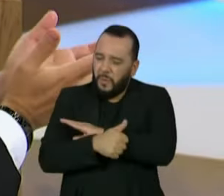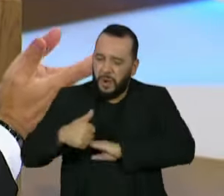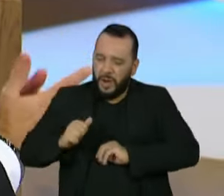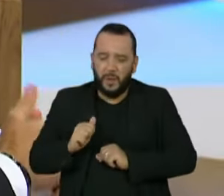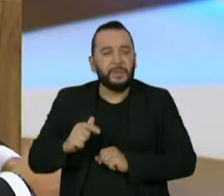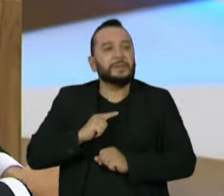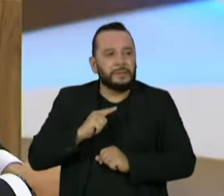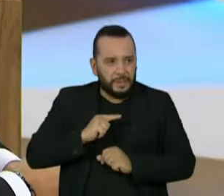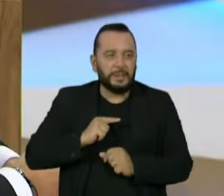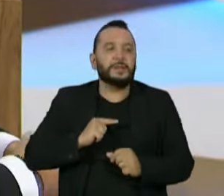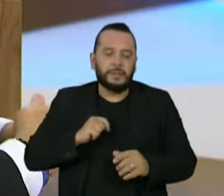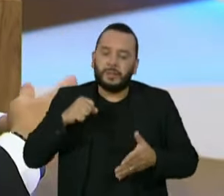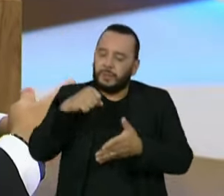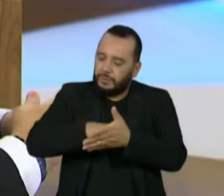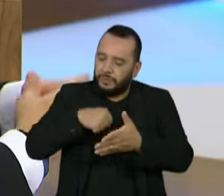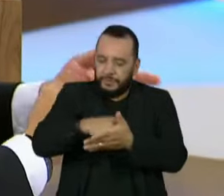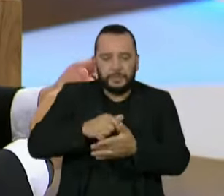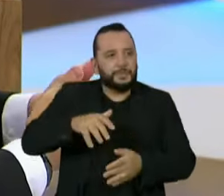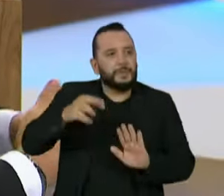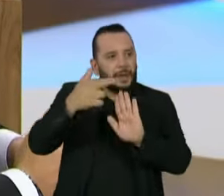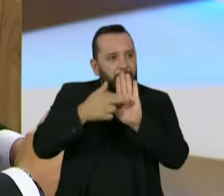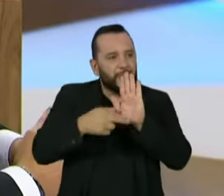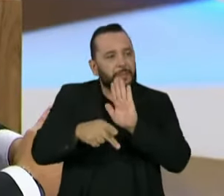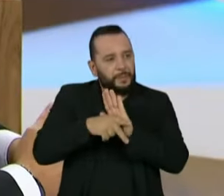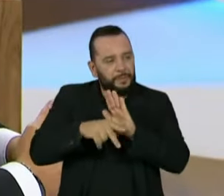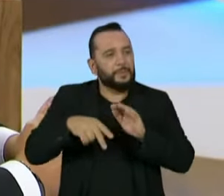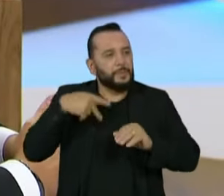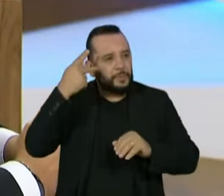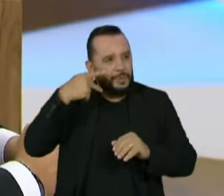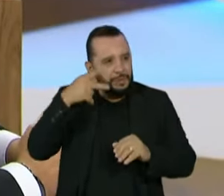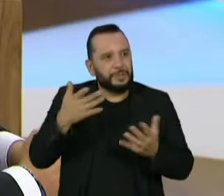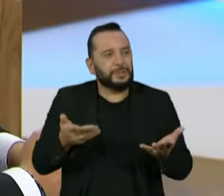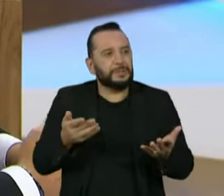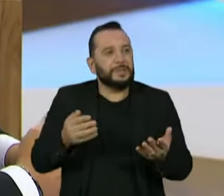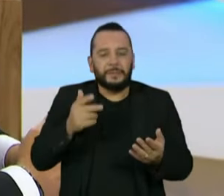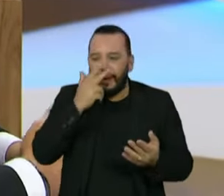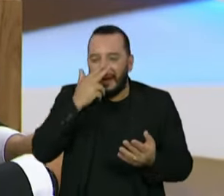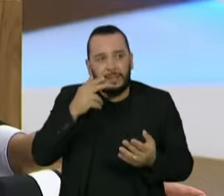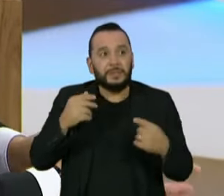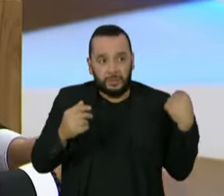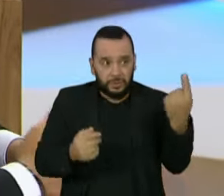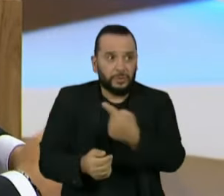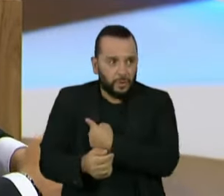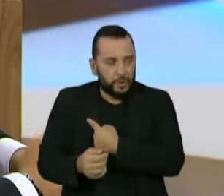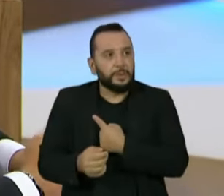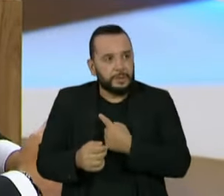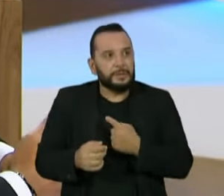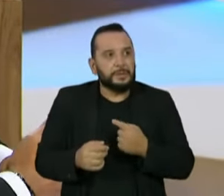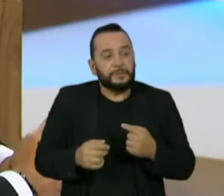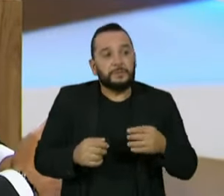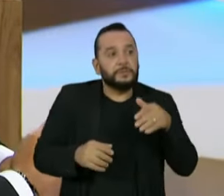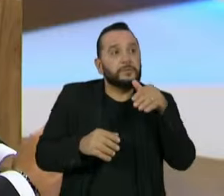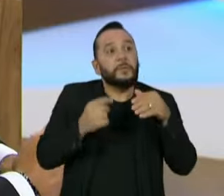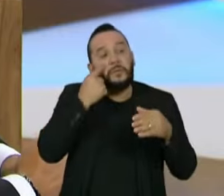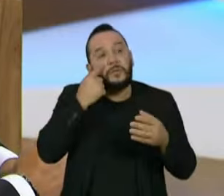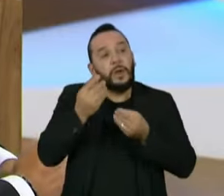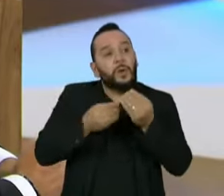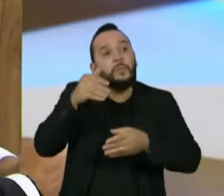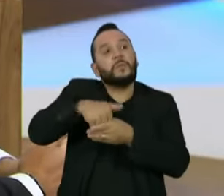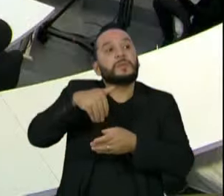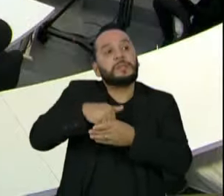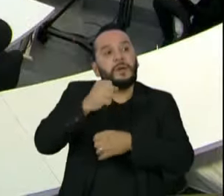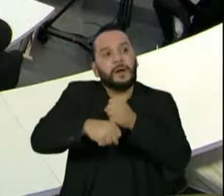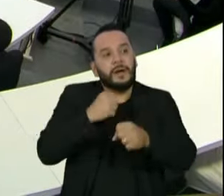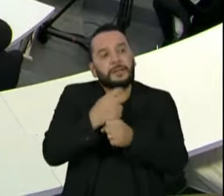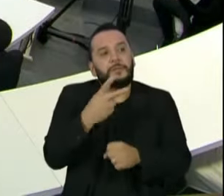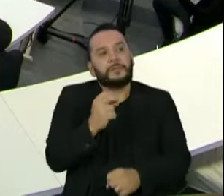nessa luta de sistema político que só vai pra frente com uma manifestação de força do eleitor, novamente em 22. Na urna, né? Na urna.